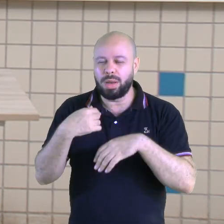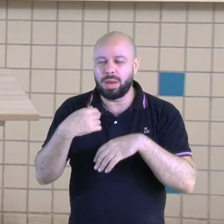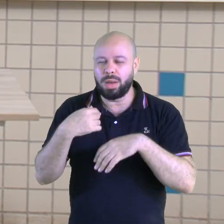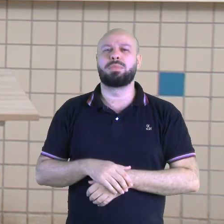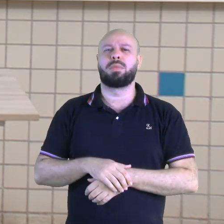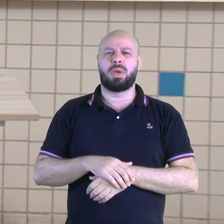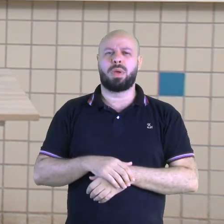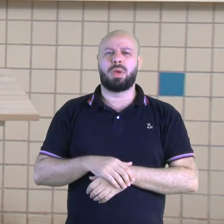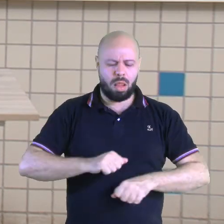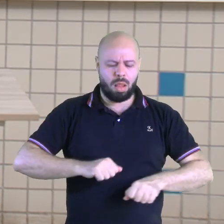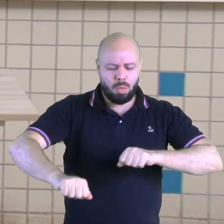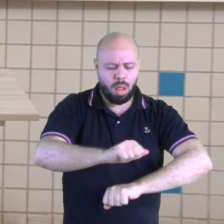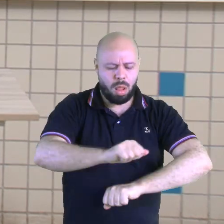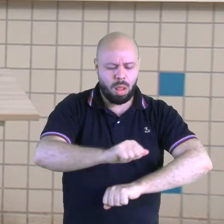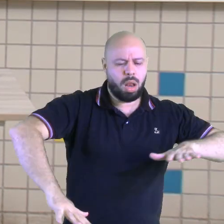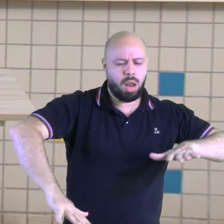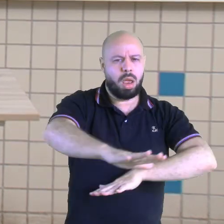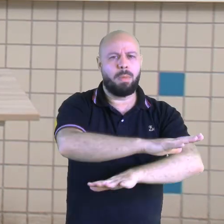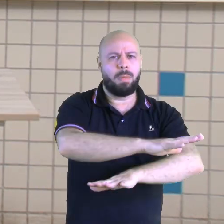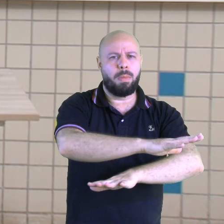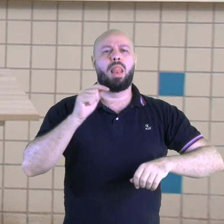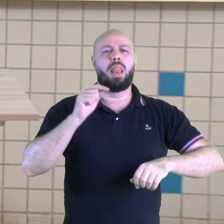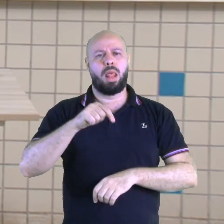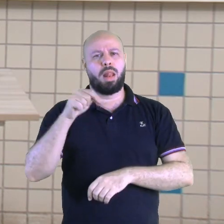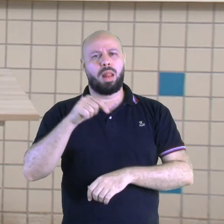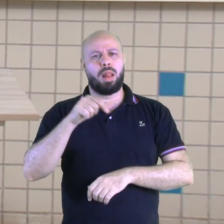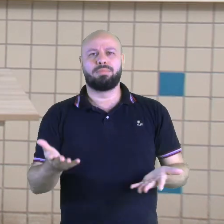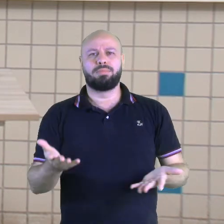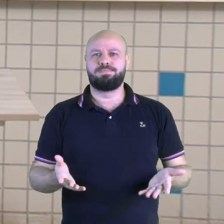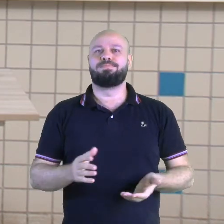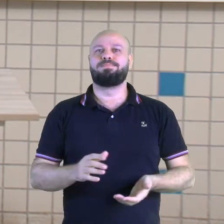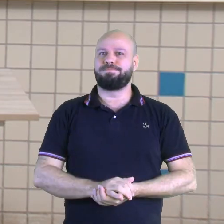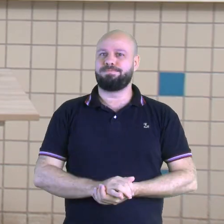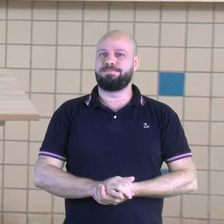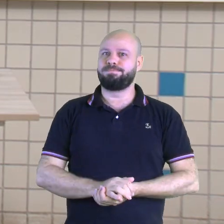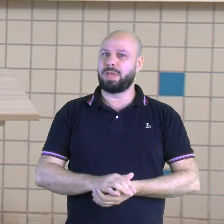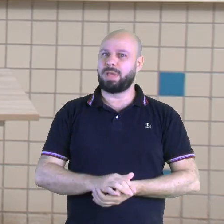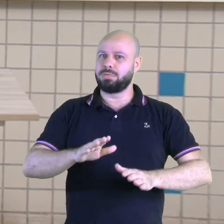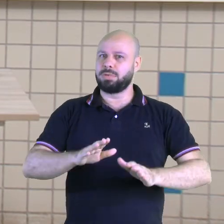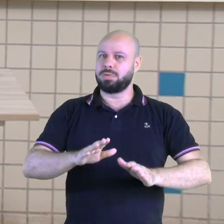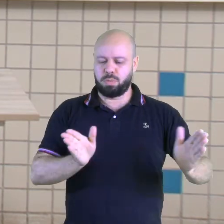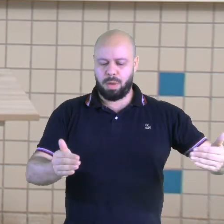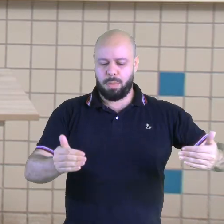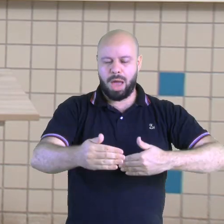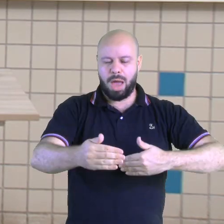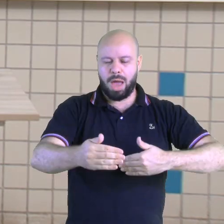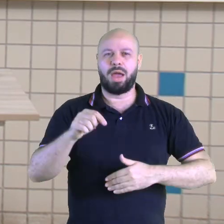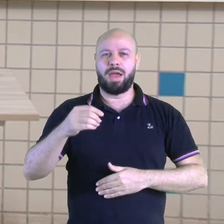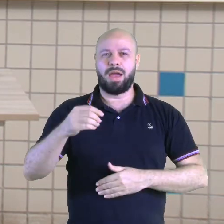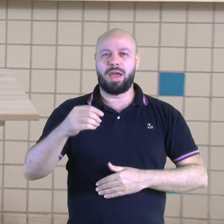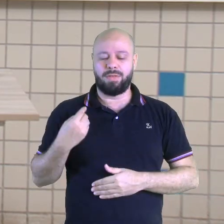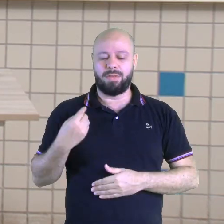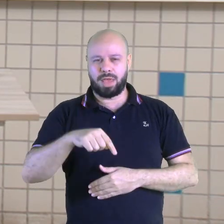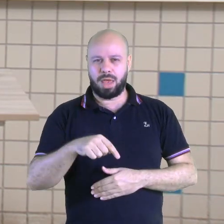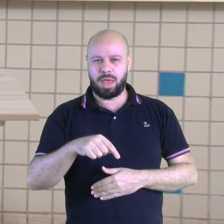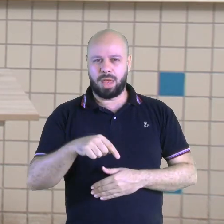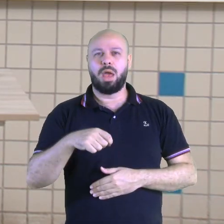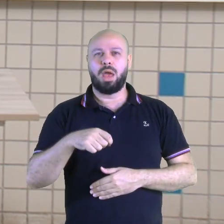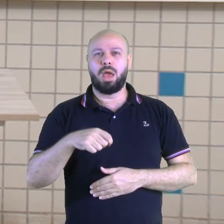onde eles estão cercados muitas vezes. Então, o uso de água é muito grande na